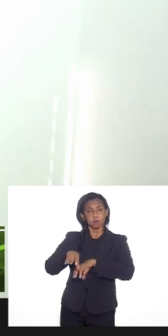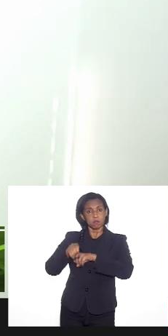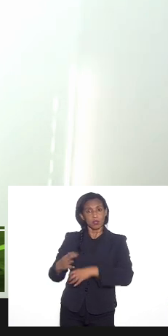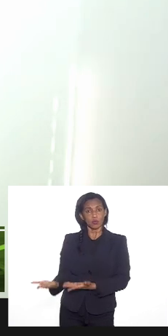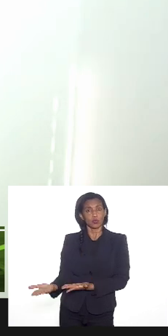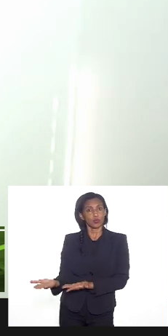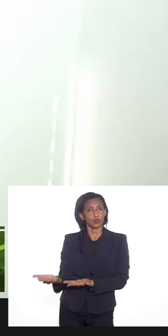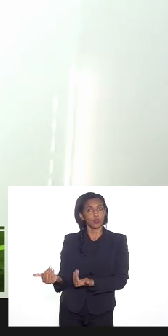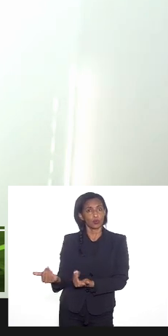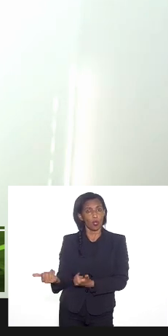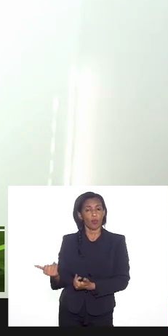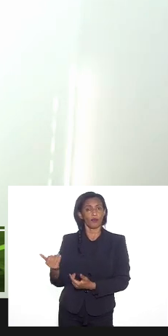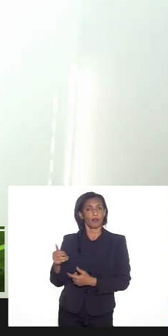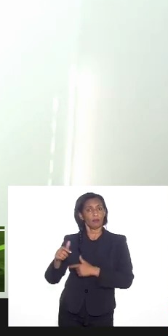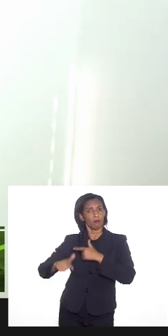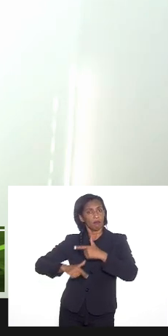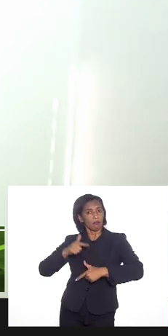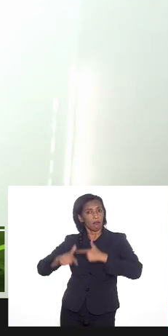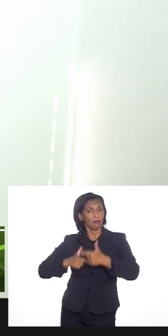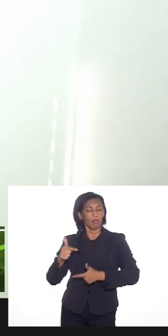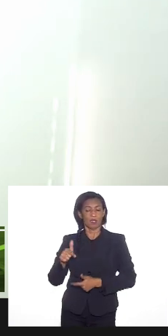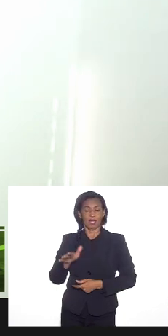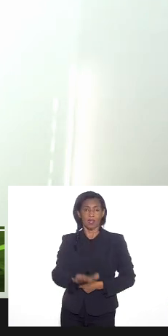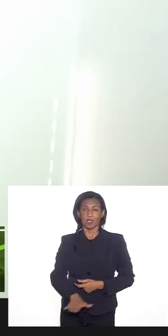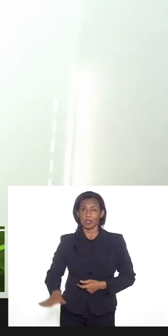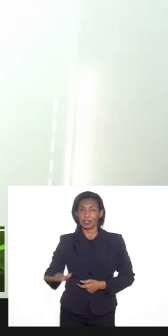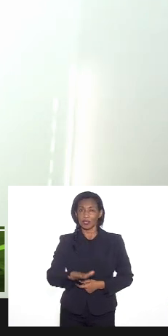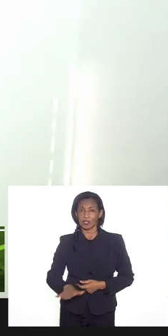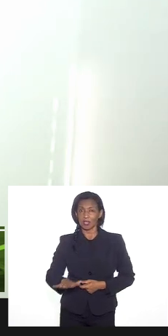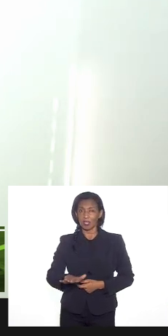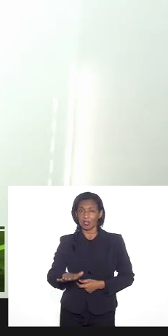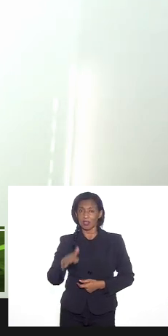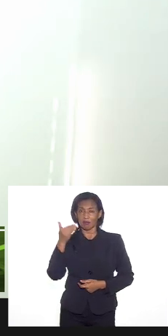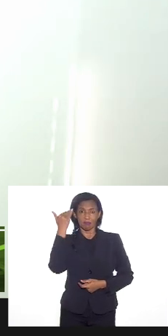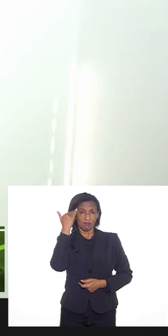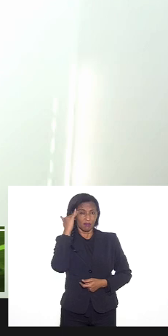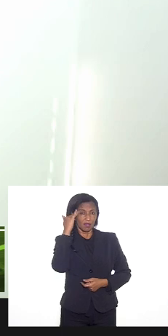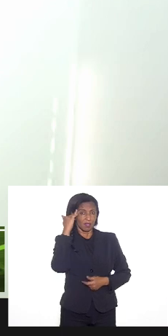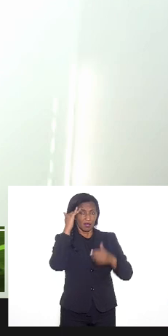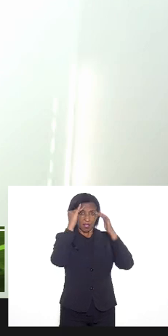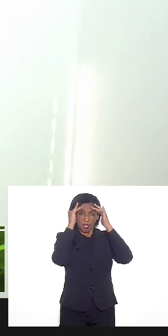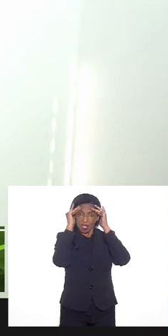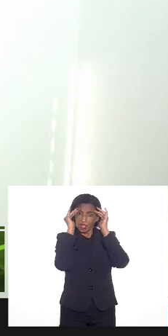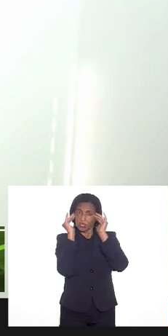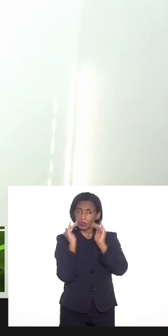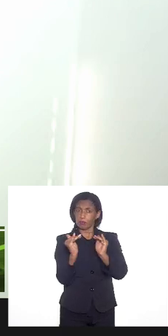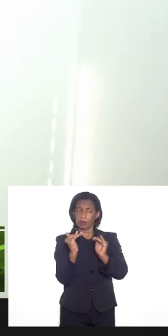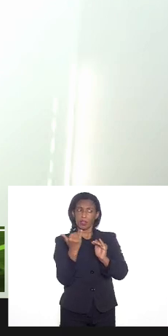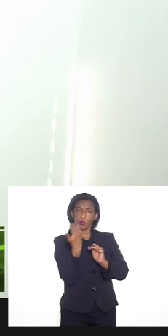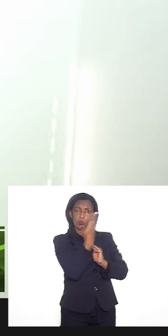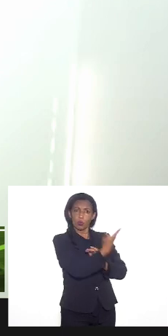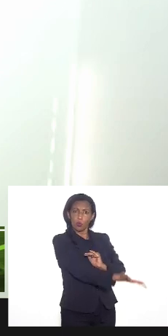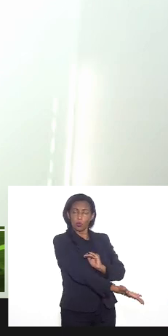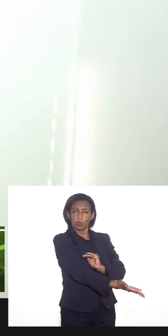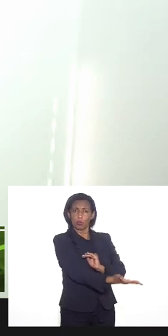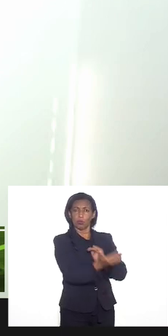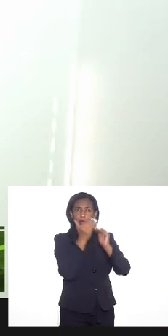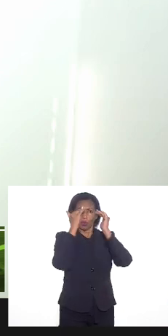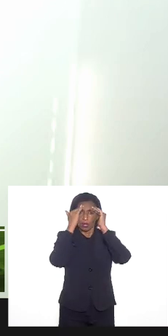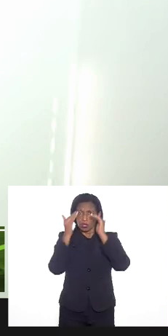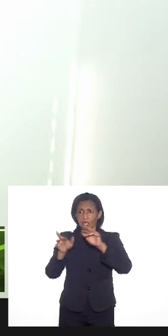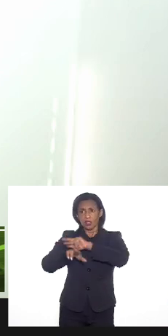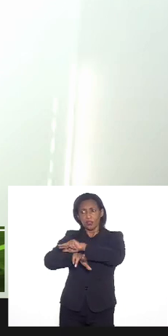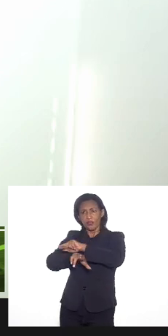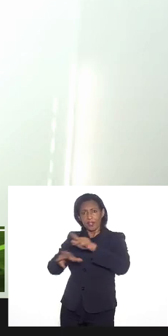jovens e das nossas crianças na perspectiva do respeito ao outro do respeito às diferenças do respeito à